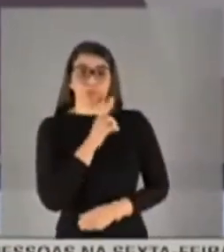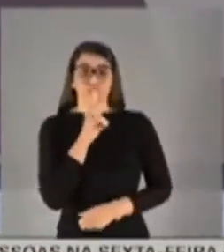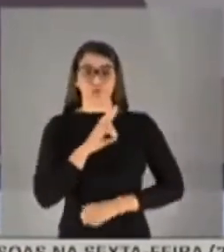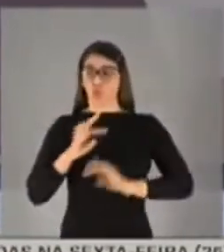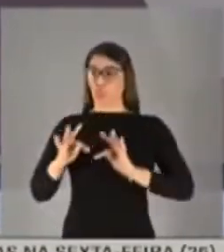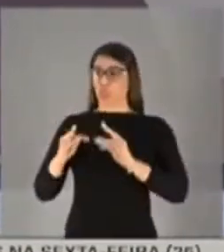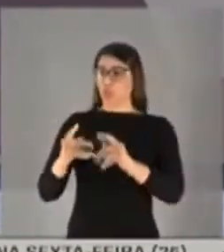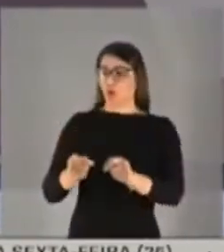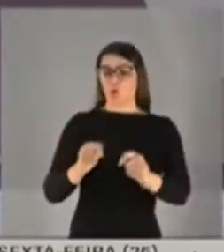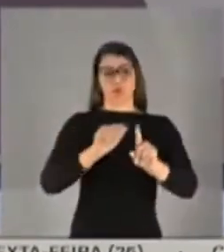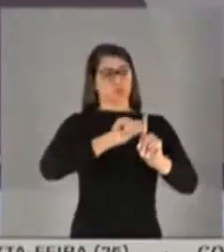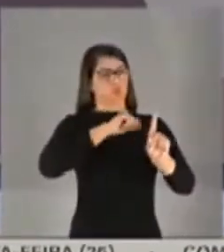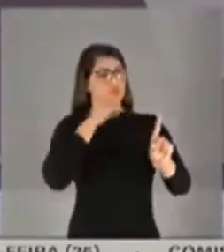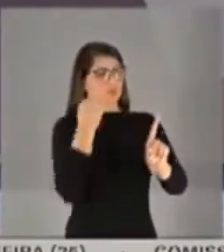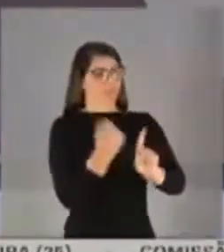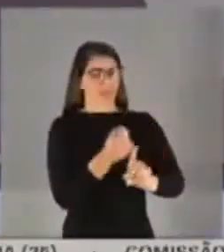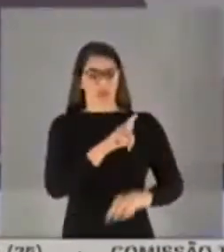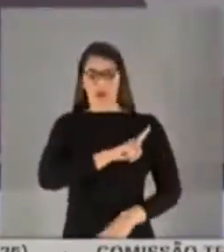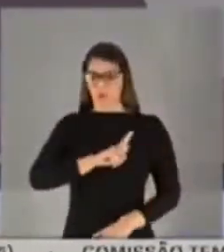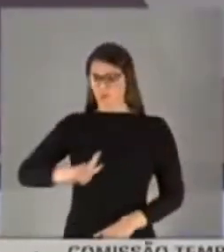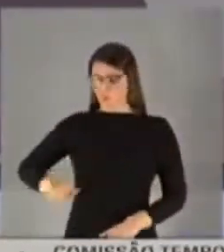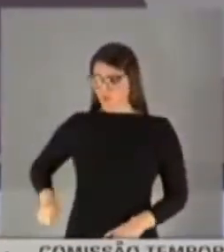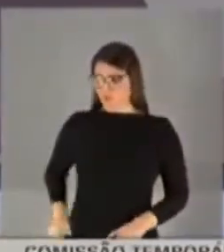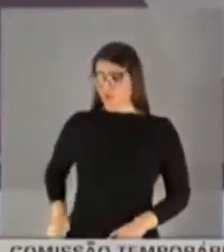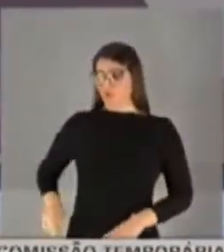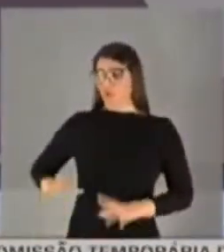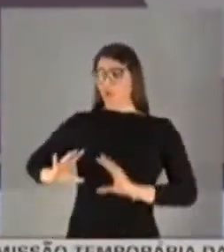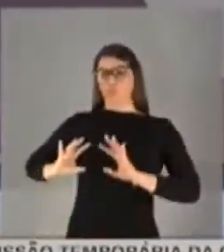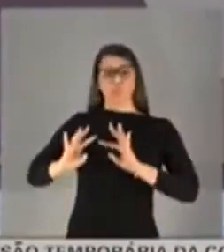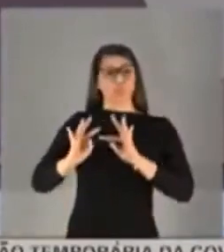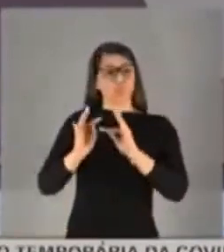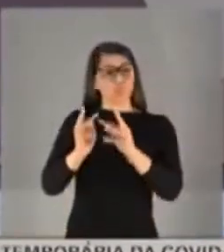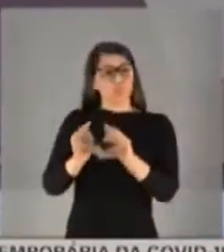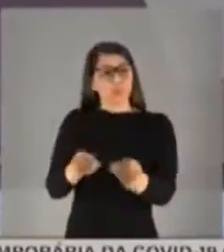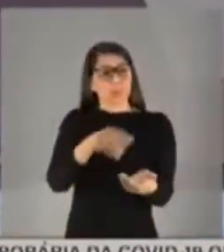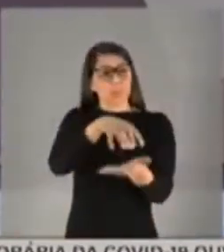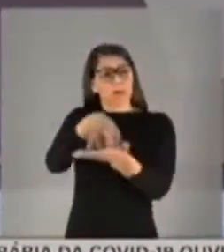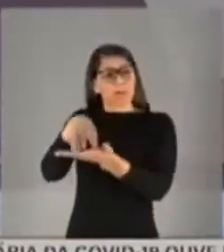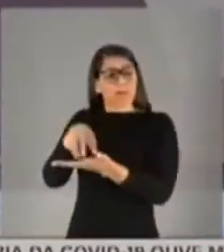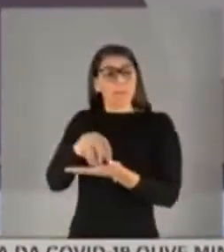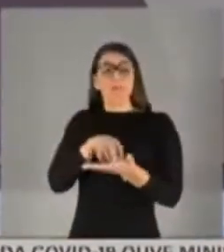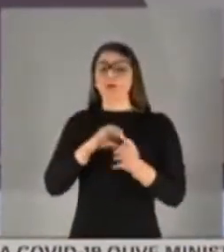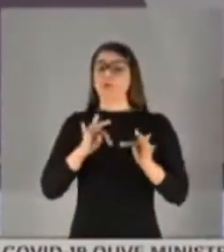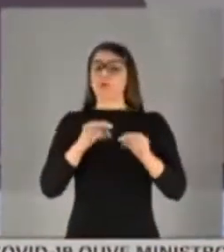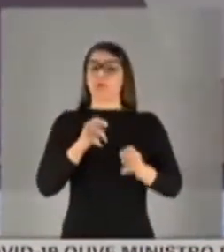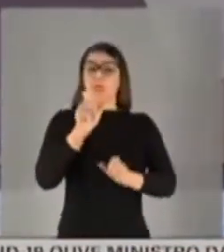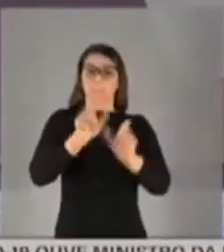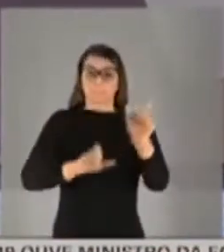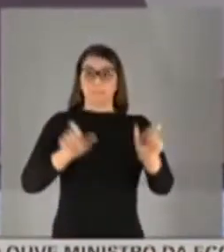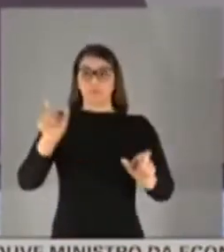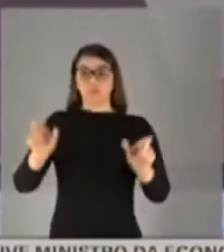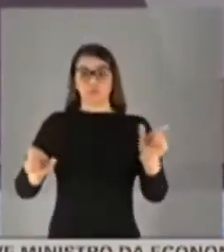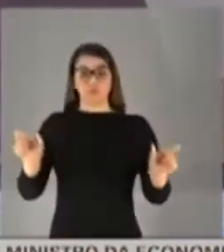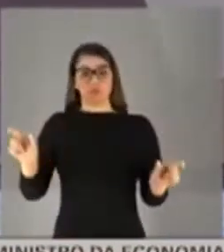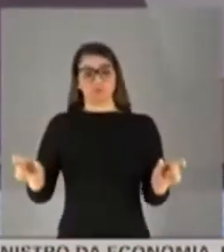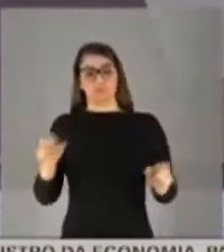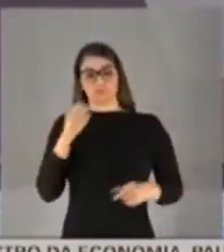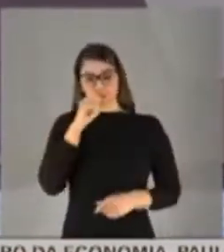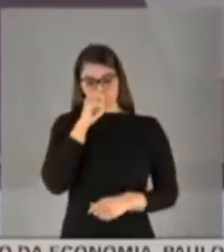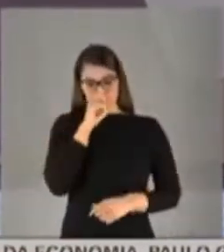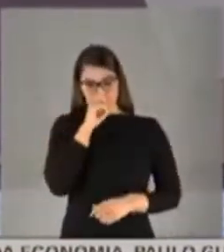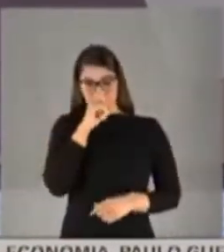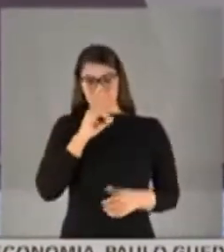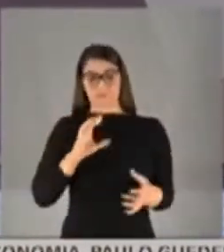todos, sociedade, governos, parlamento, todas as instituições brasileiras, todas as pessoas, toda a cidadania brasileira se